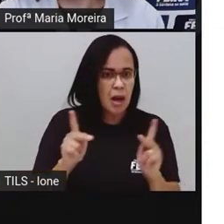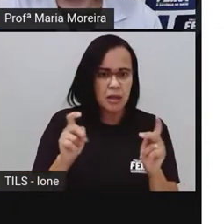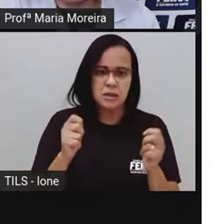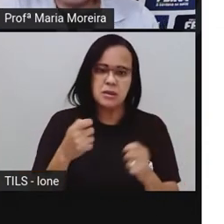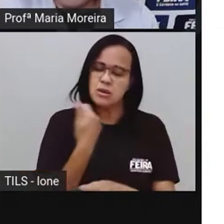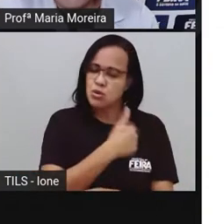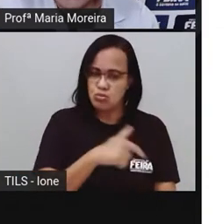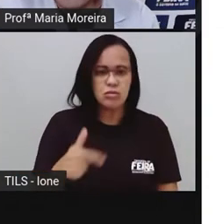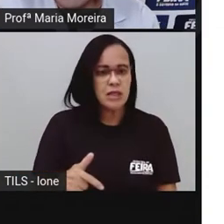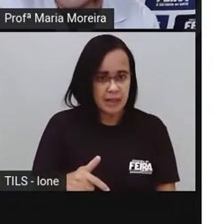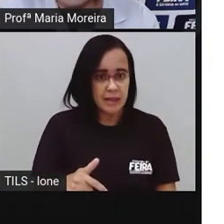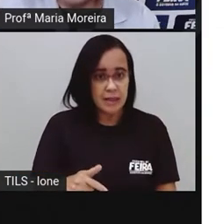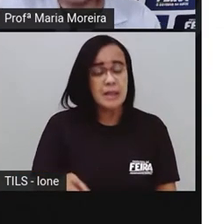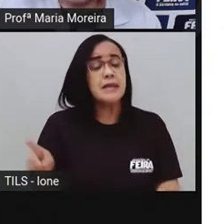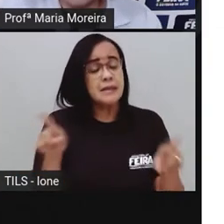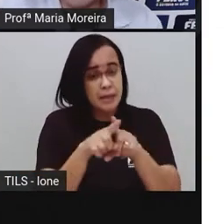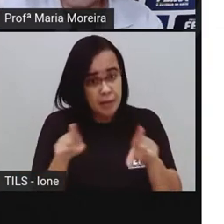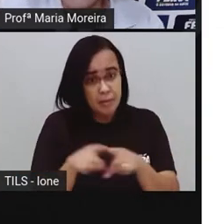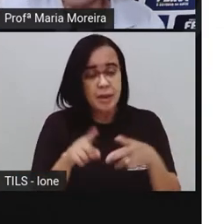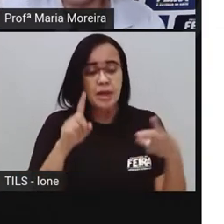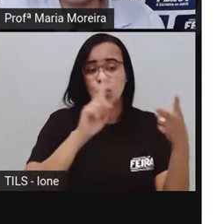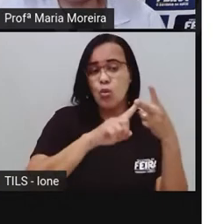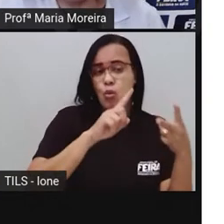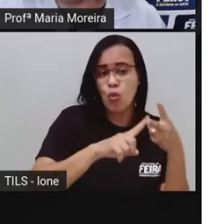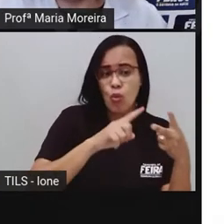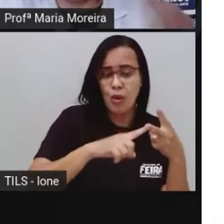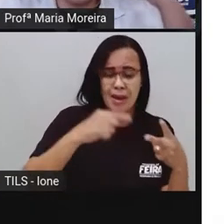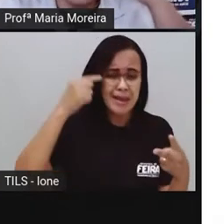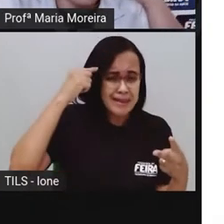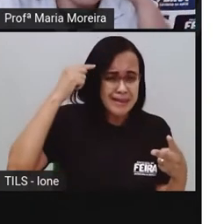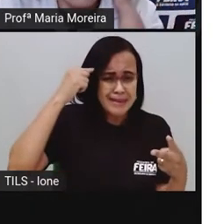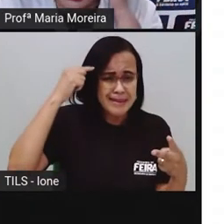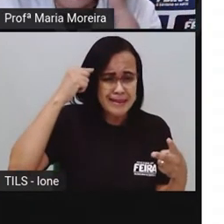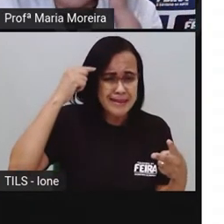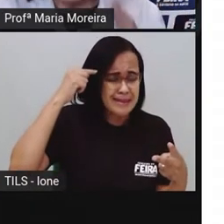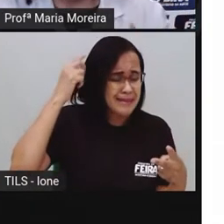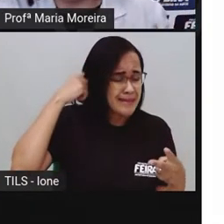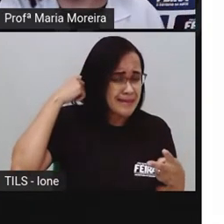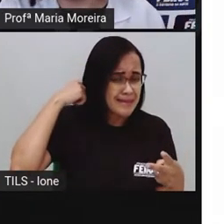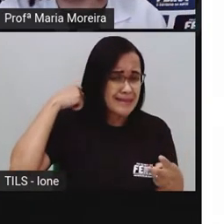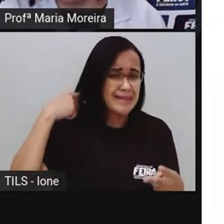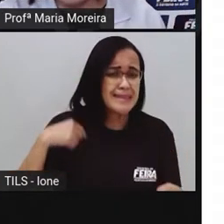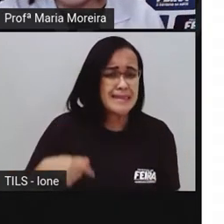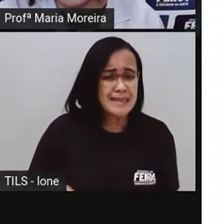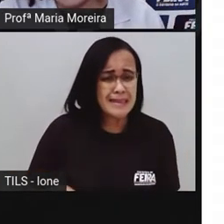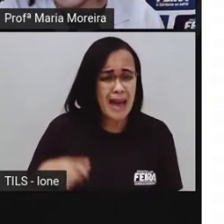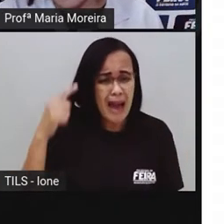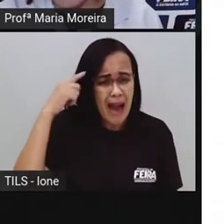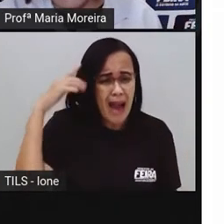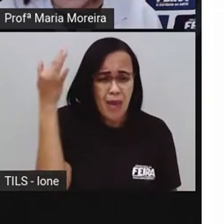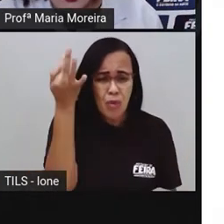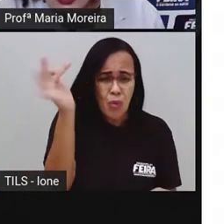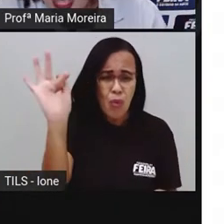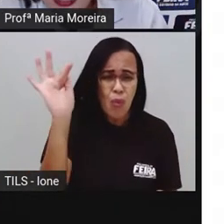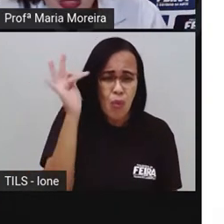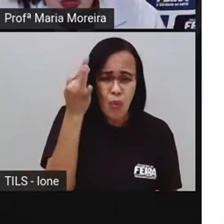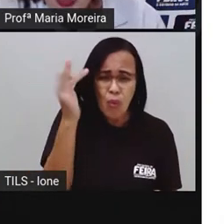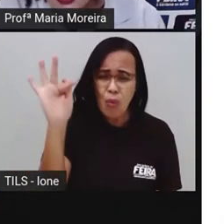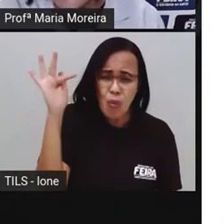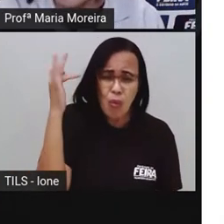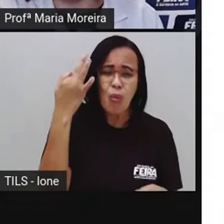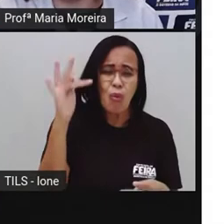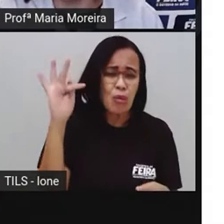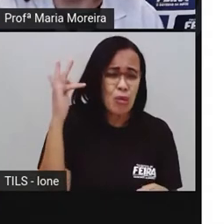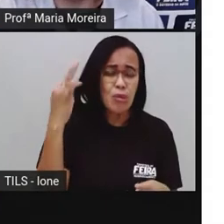Bom, dores de cabeça. Quem nunca, ah, estava muito barulho, minha cabeça está doendo. Falta de concentração. Você não consegue se